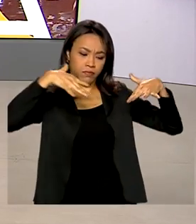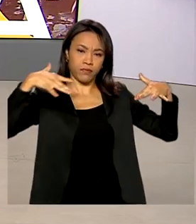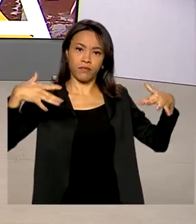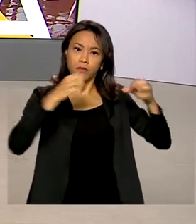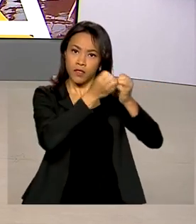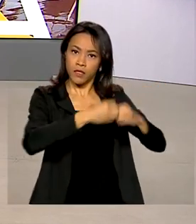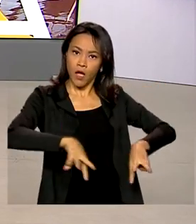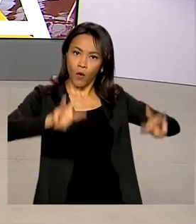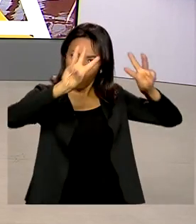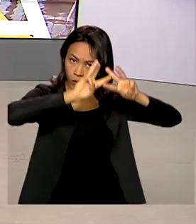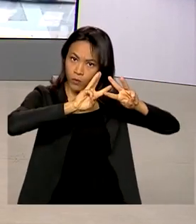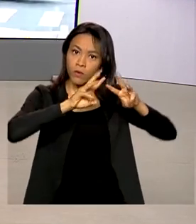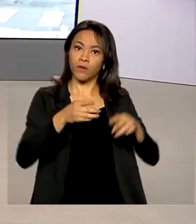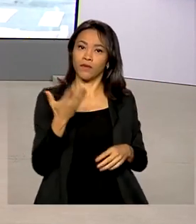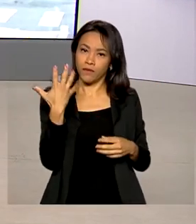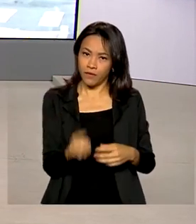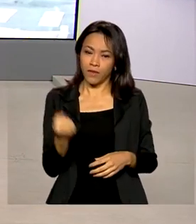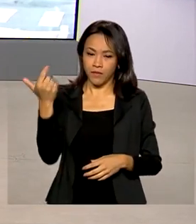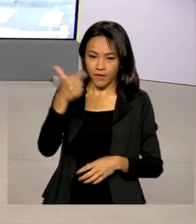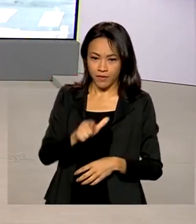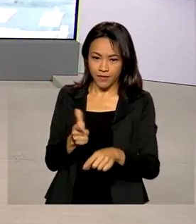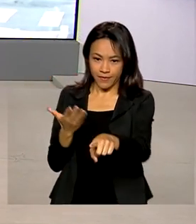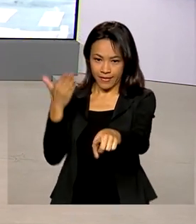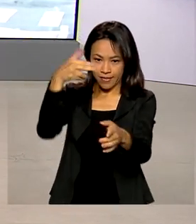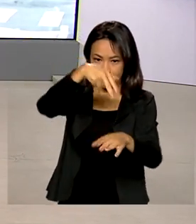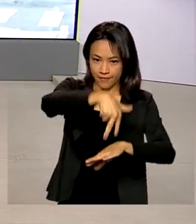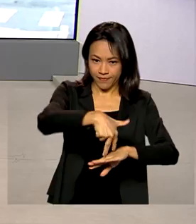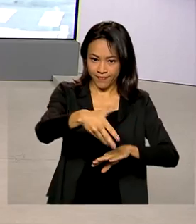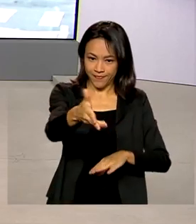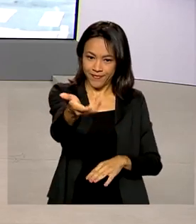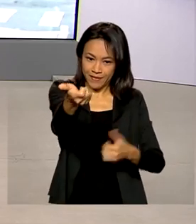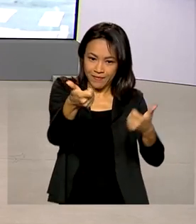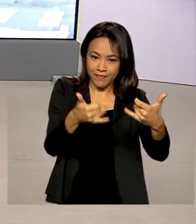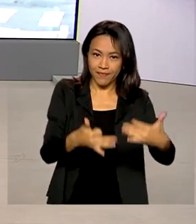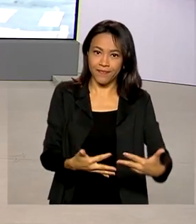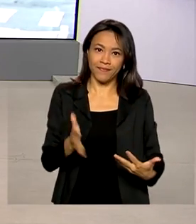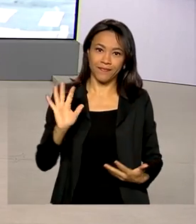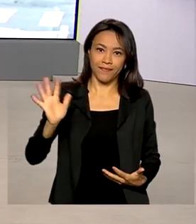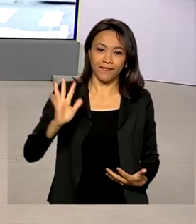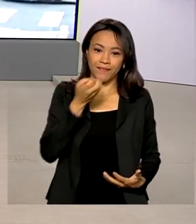Vamos ao vivo até lá. Dimas Soldi traz os detalhes para a gente. Oi, Dimas, bom dia.